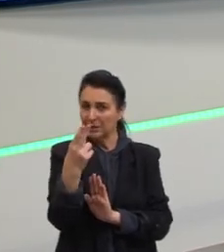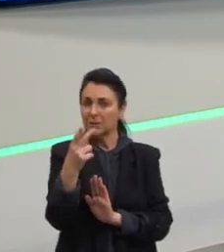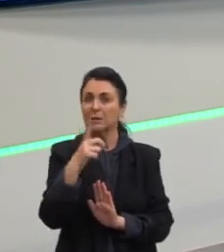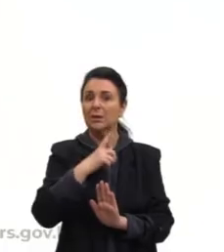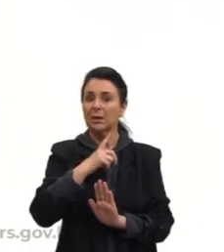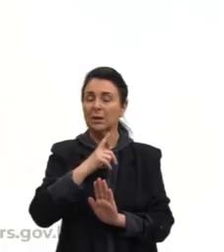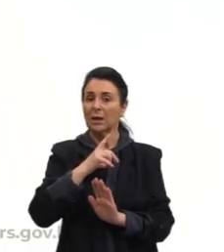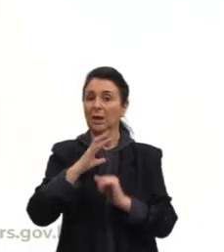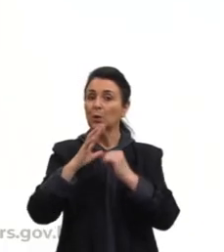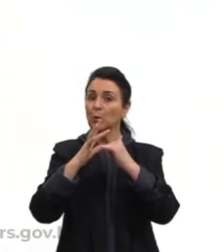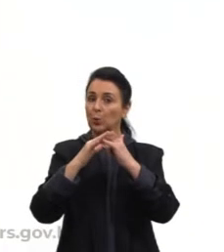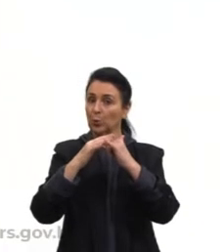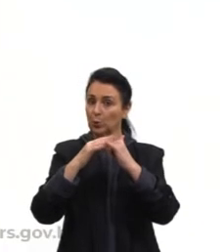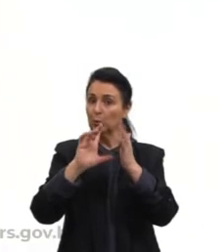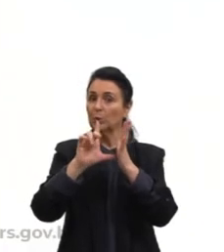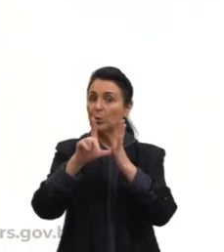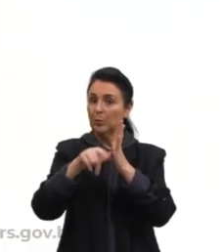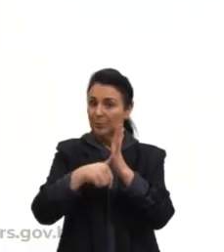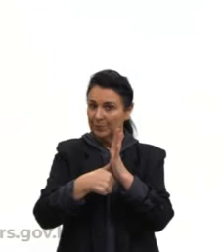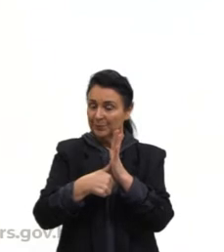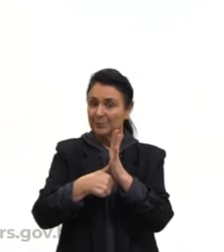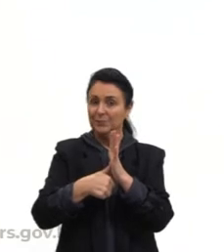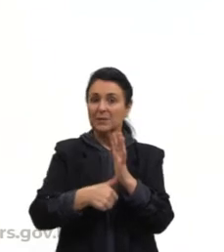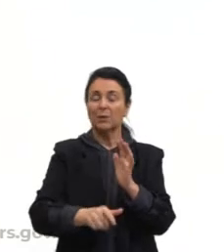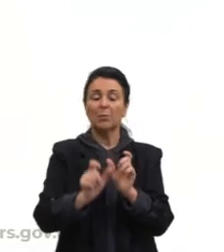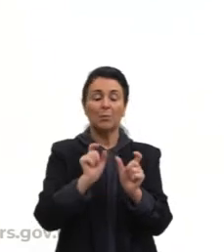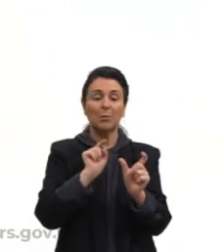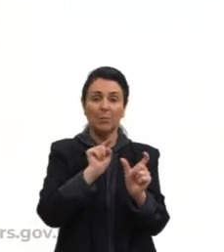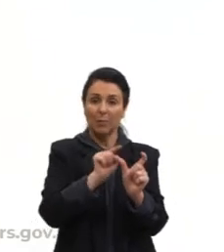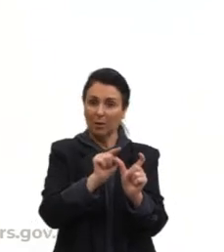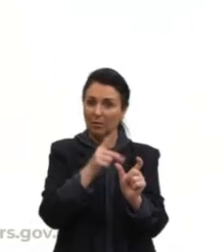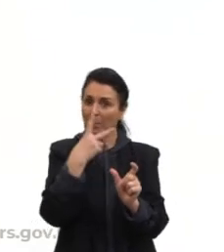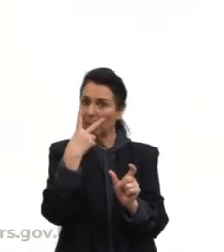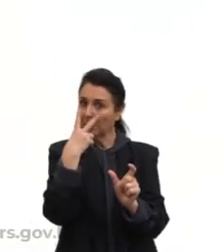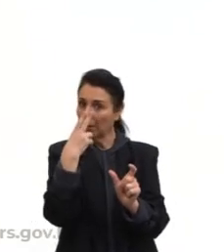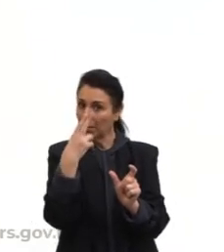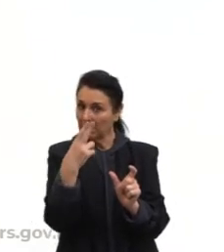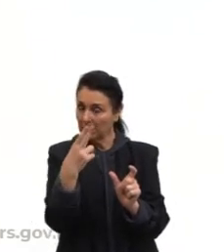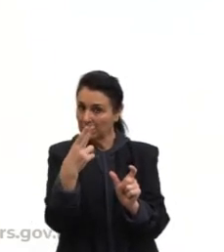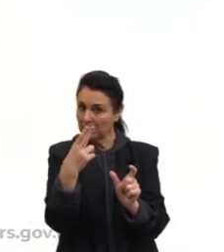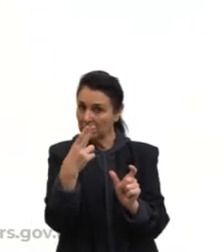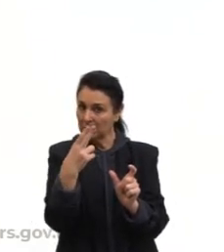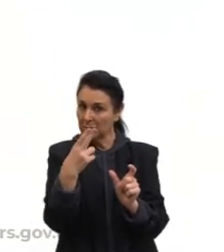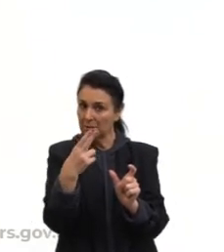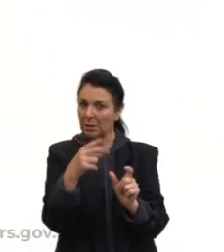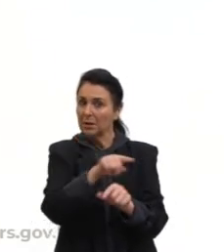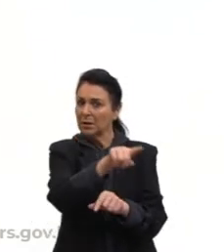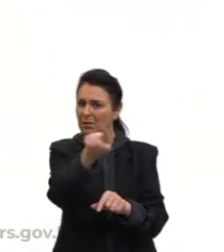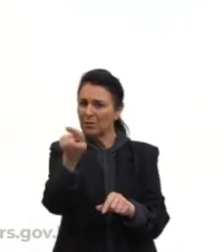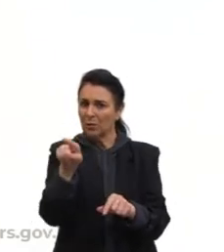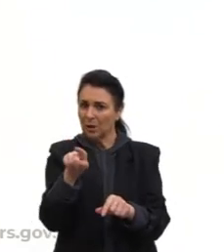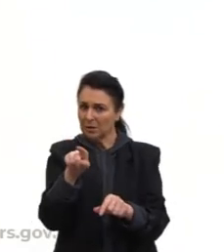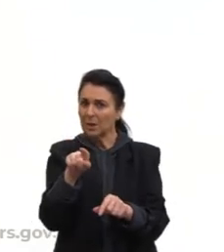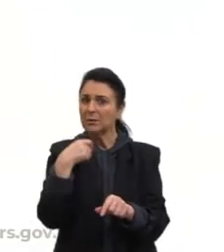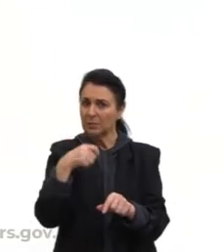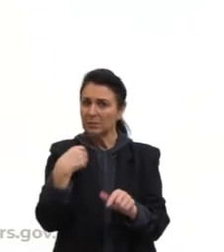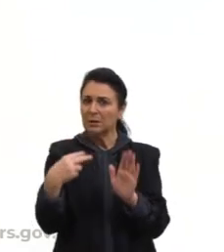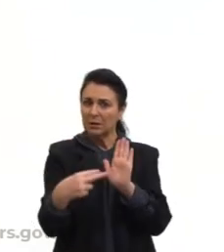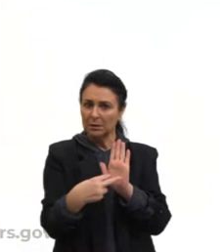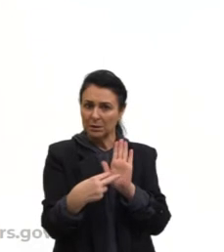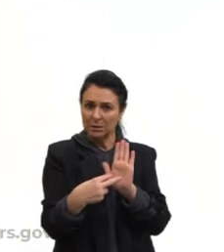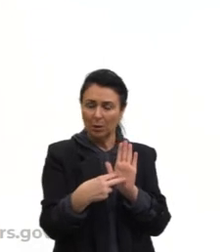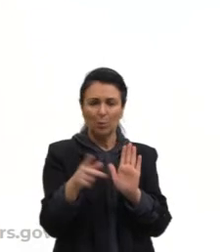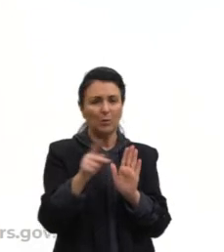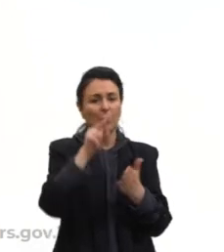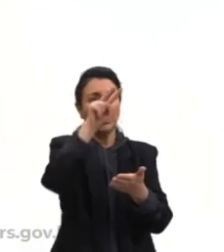YouTube. Certo? Então, são muito palavras que parecem, né? E vocês fiquem atentos. Por exemplo, eu não vou